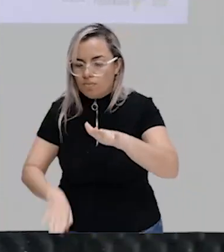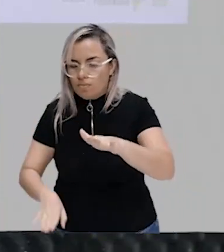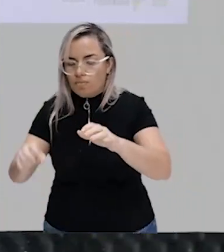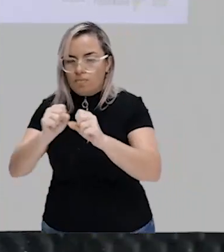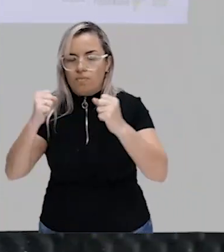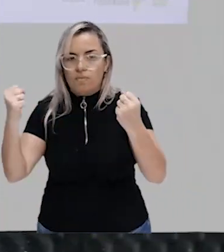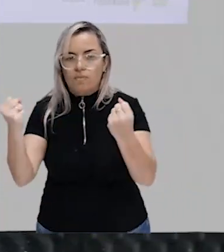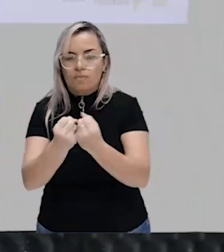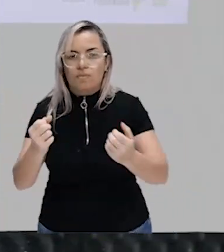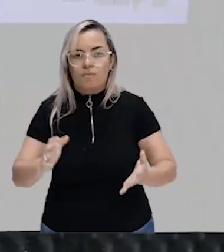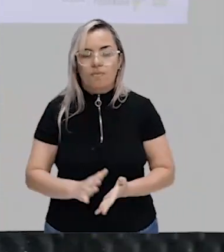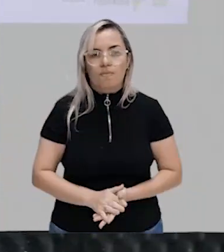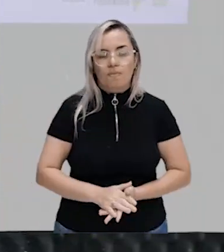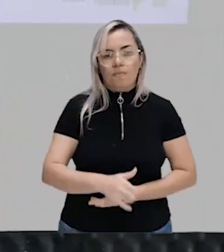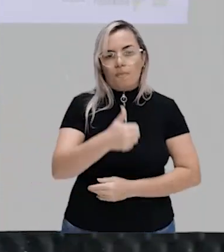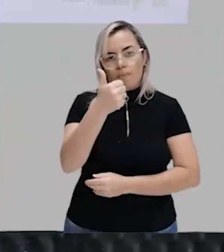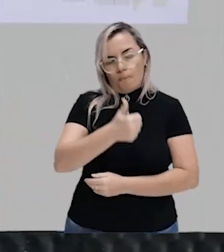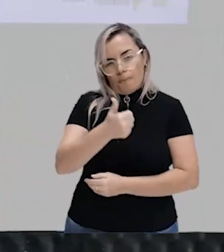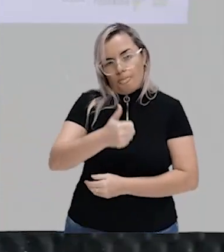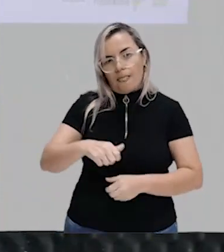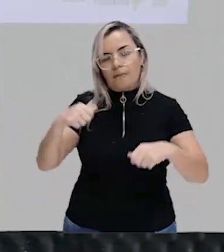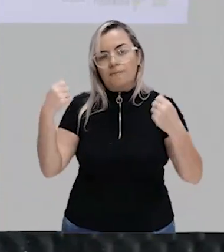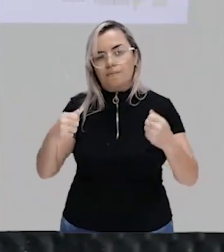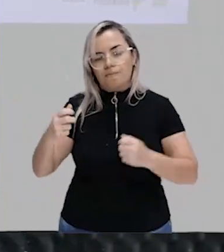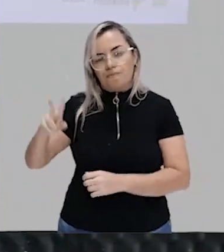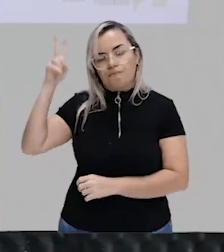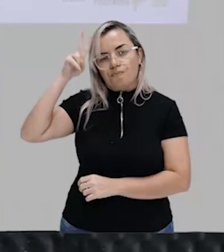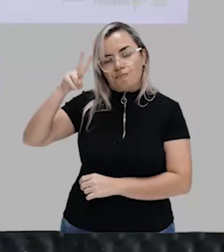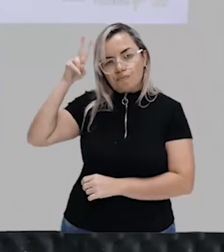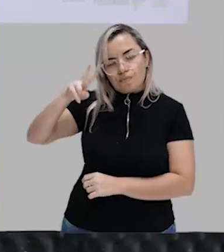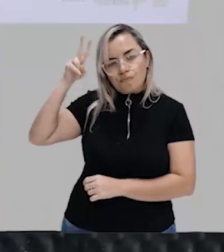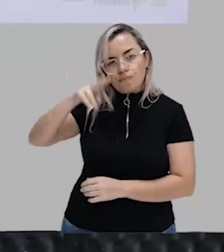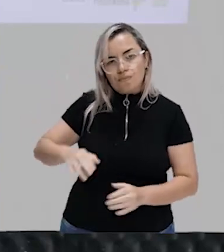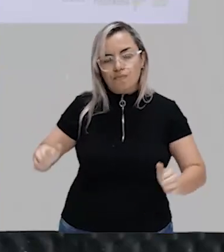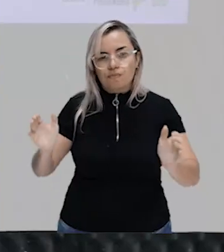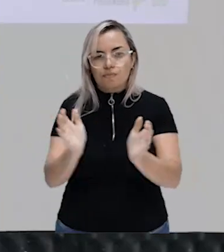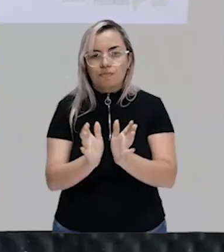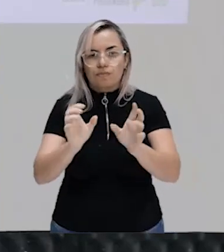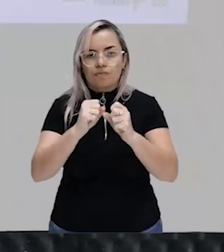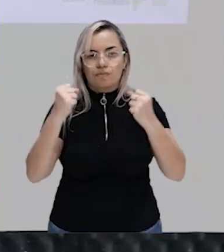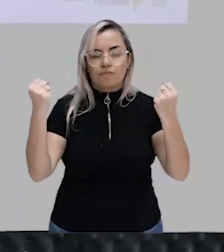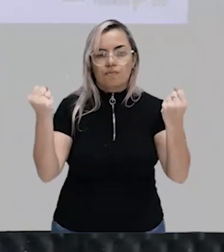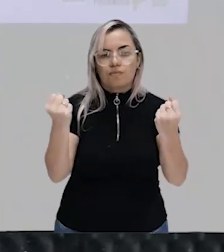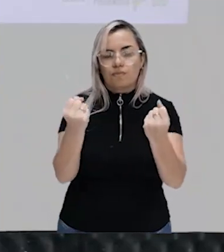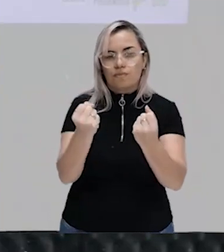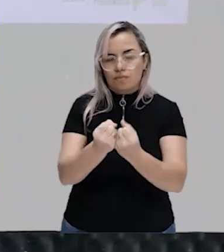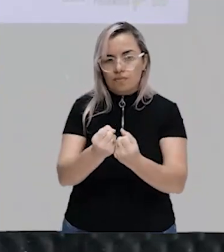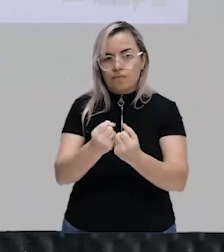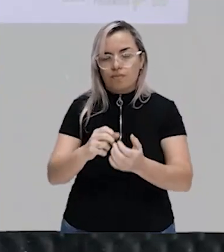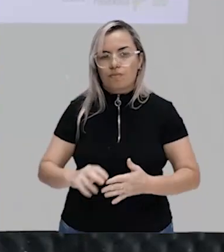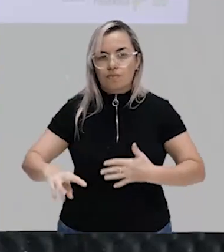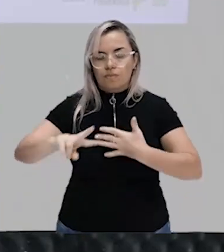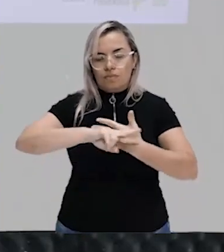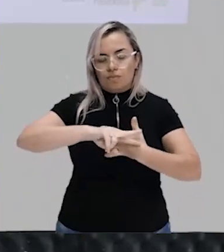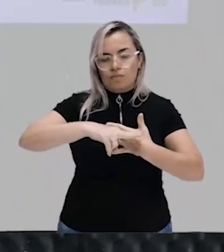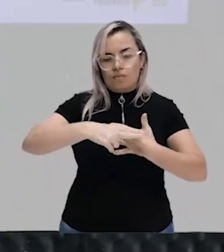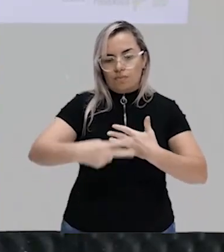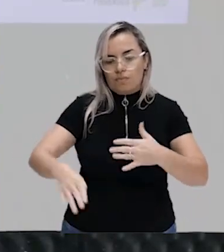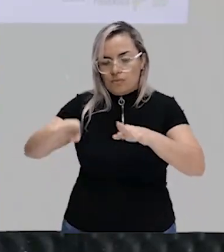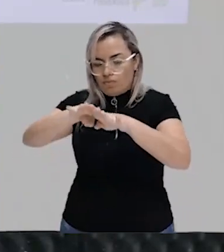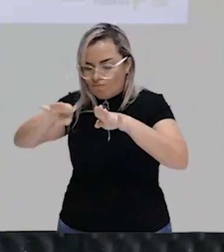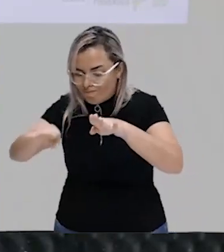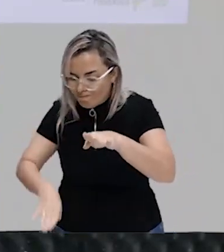a primeira coisa que é necessário lembrar é que as classes sociais são resultantes da